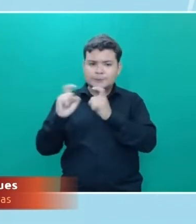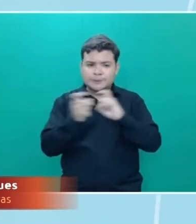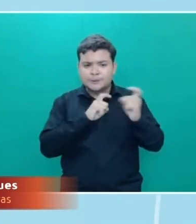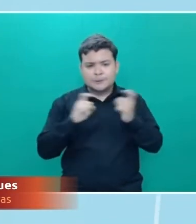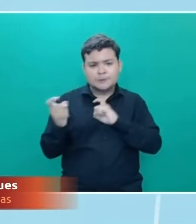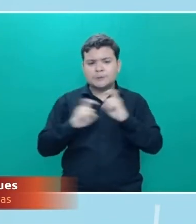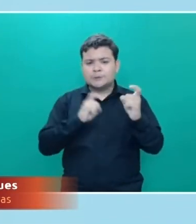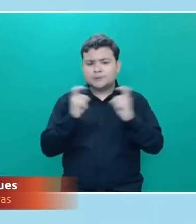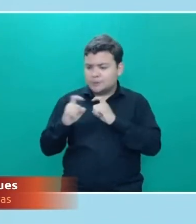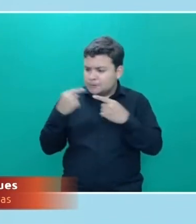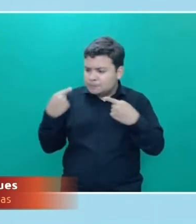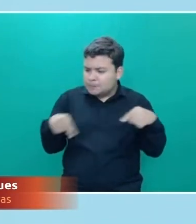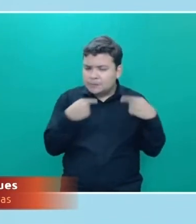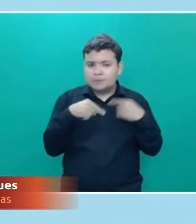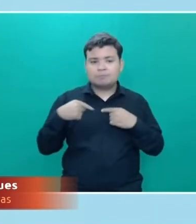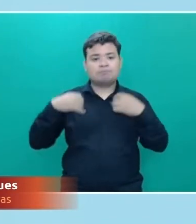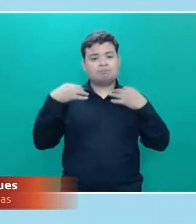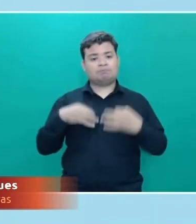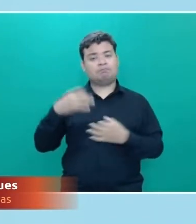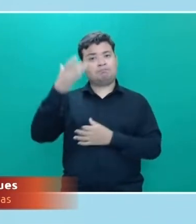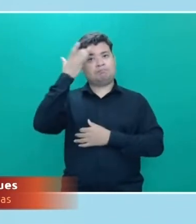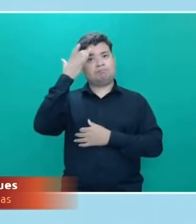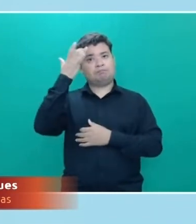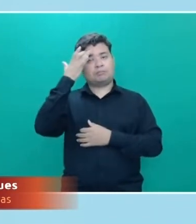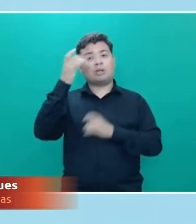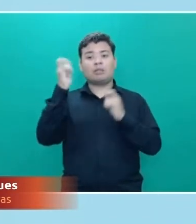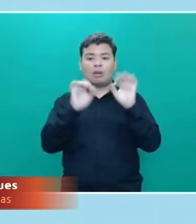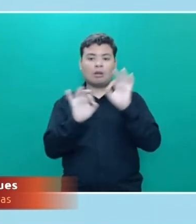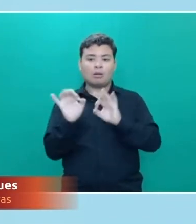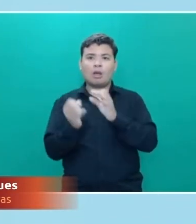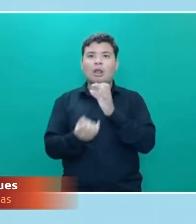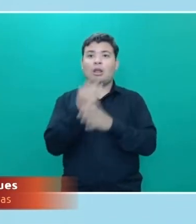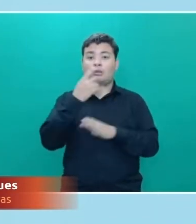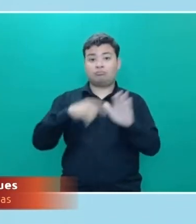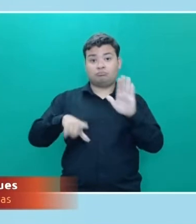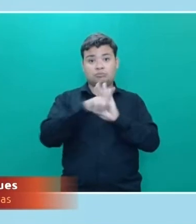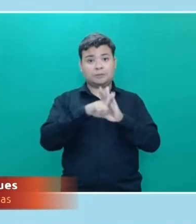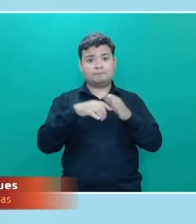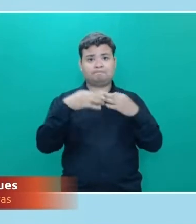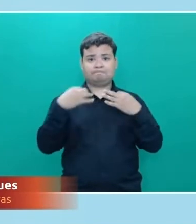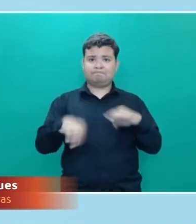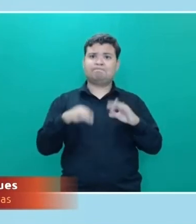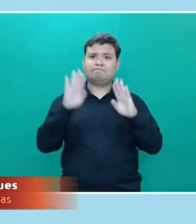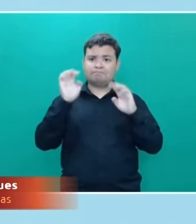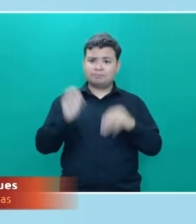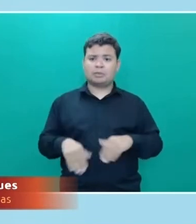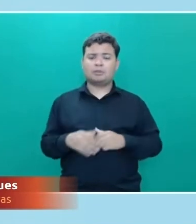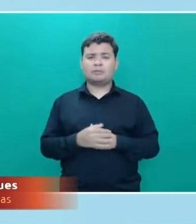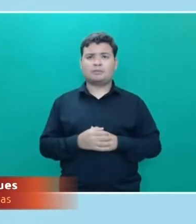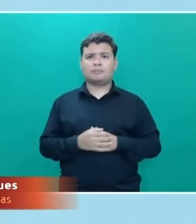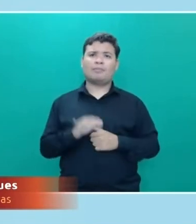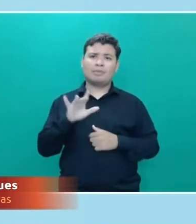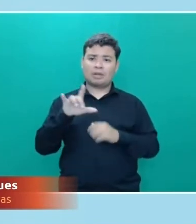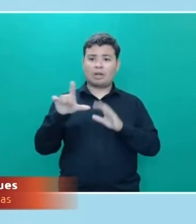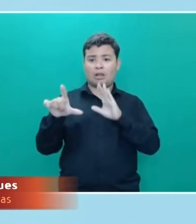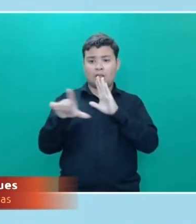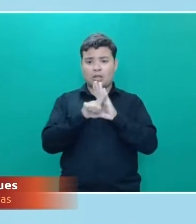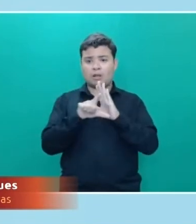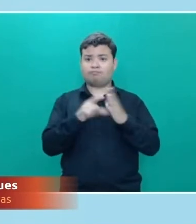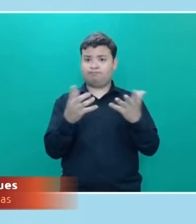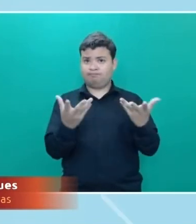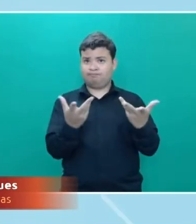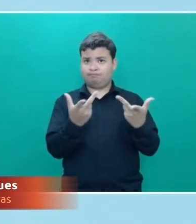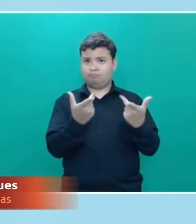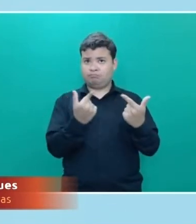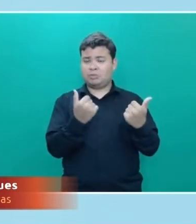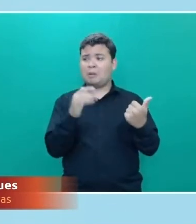consenso para termos leis mais eficientes. E também não adianta ter lei eficiente se a gente não tem eficiência